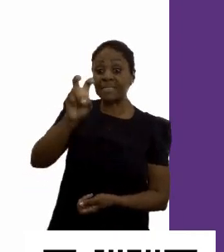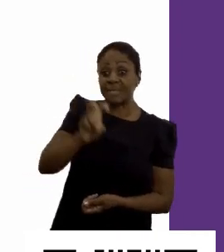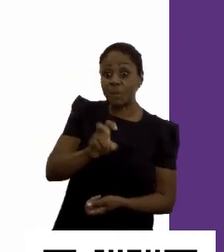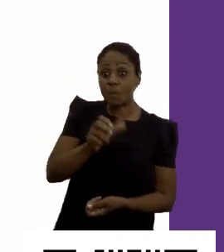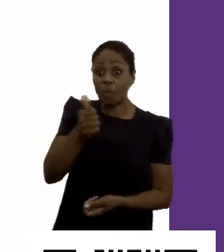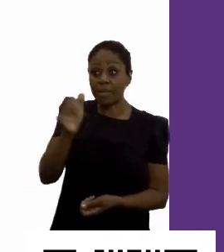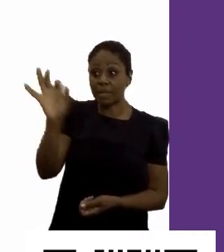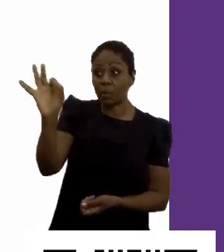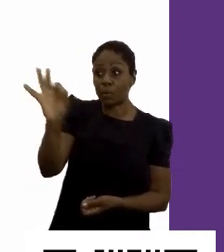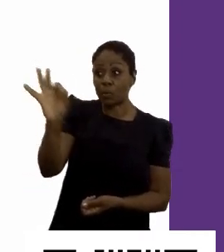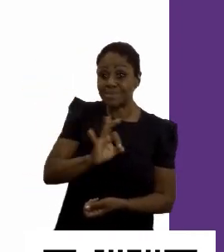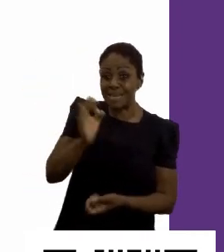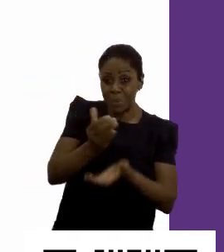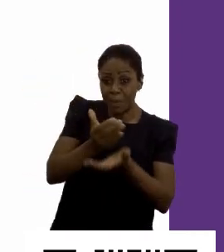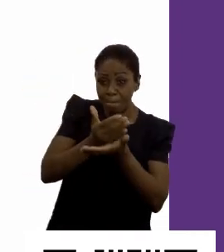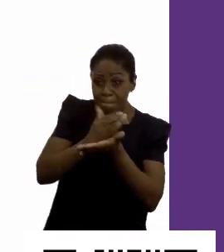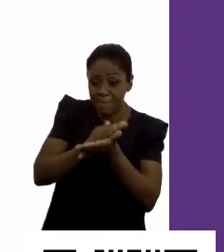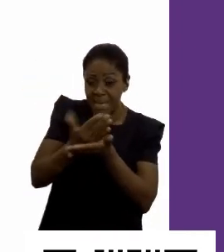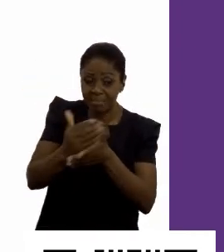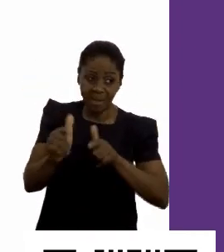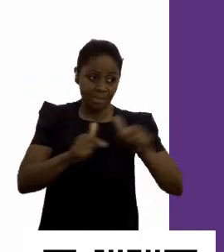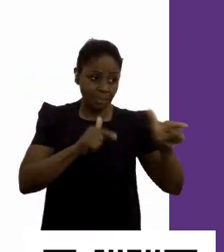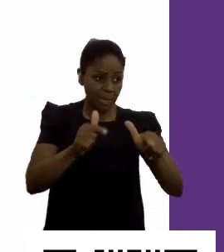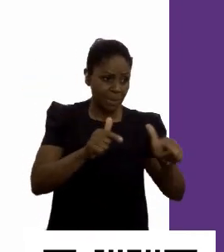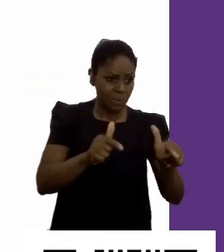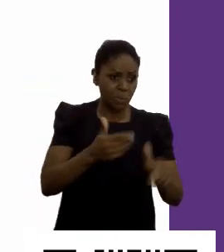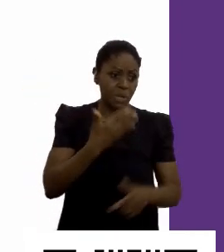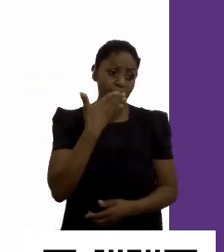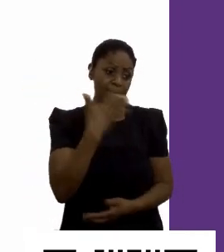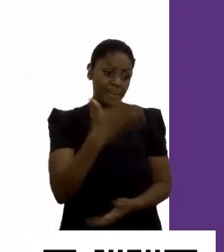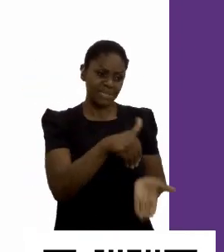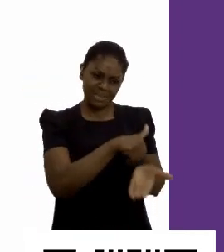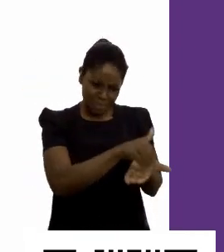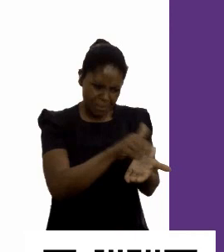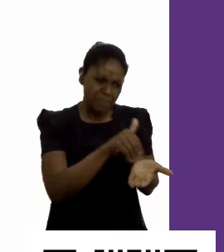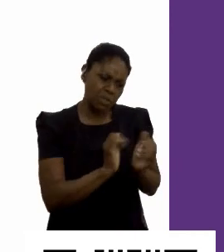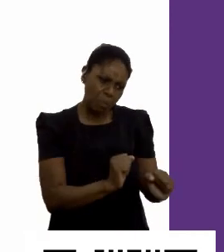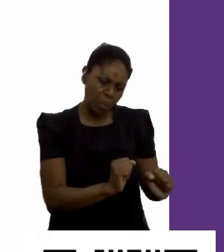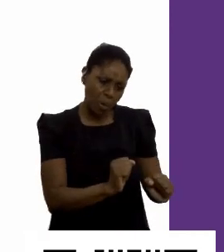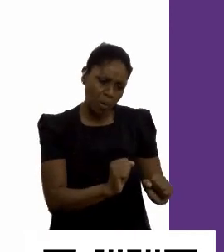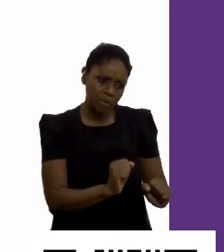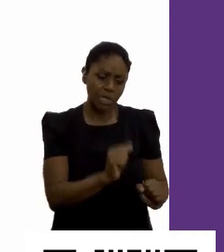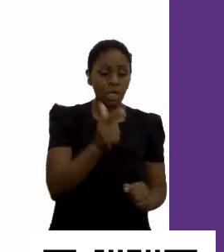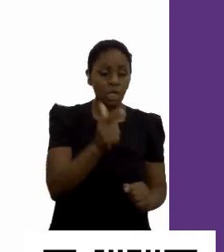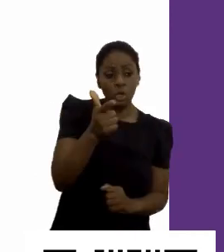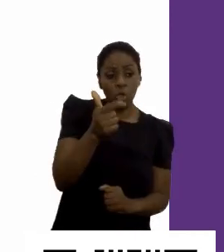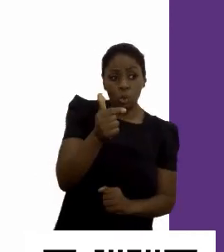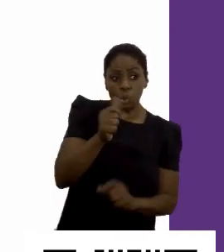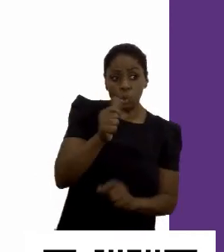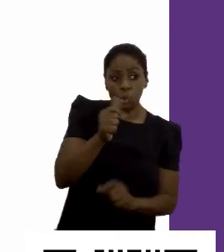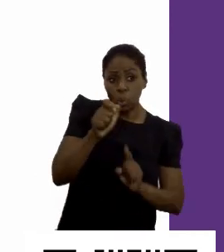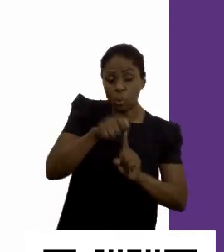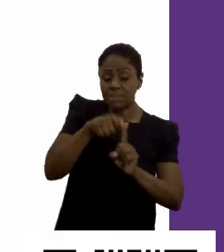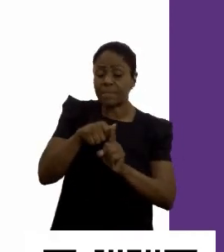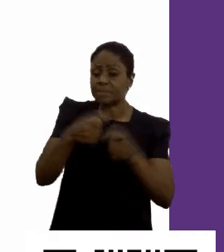51%, mais da metade dos trabalhadores pediram demissão ou foram demitidos nos últimos 12 meses. Do que a gente está falando, pessoal?